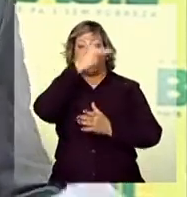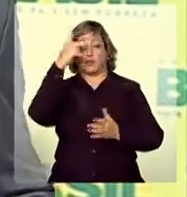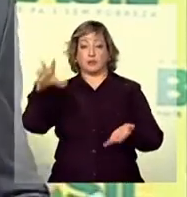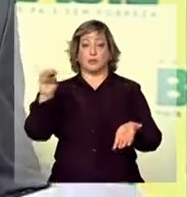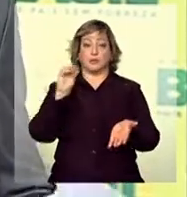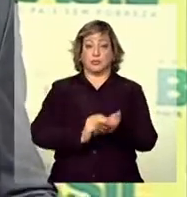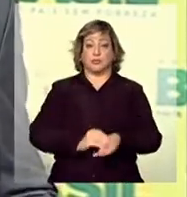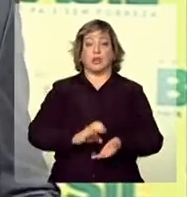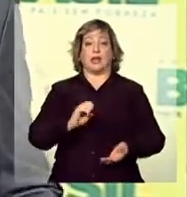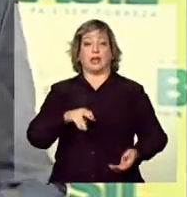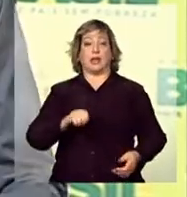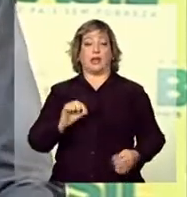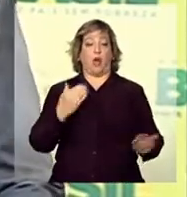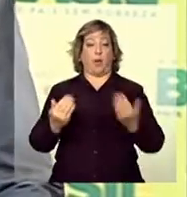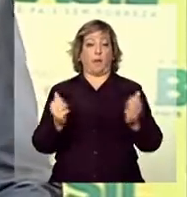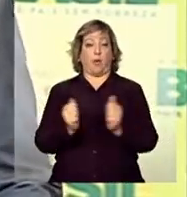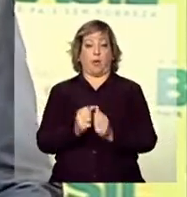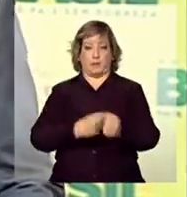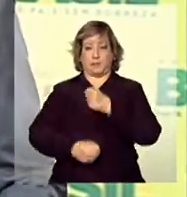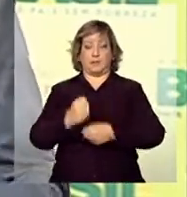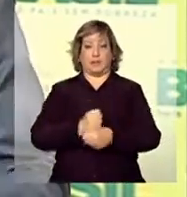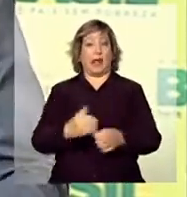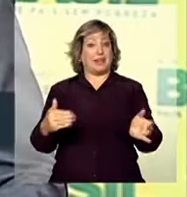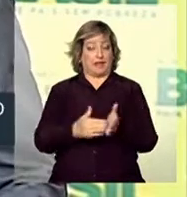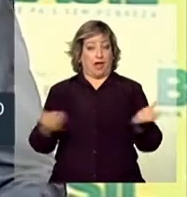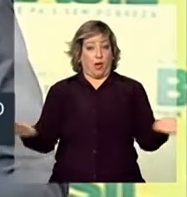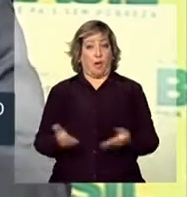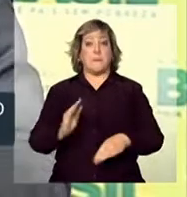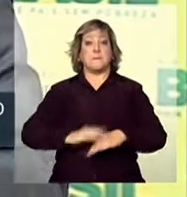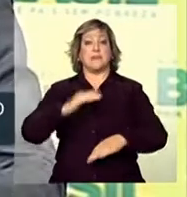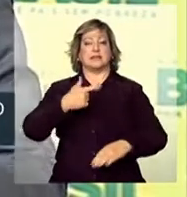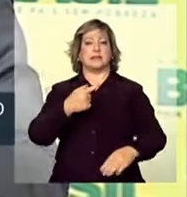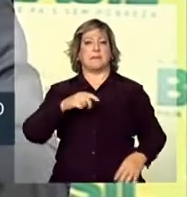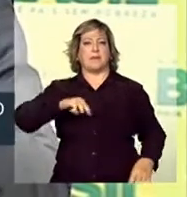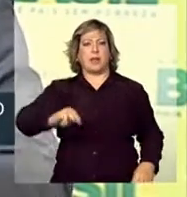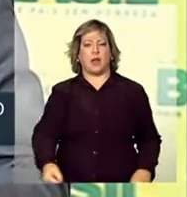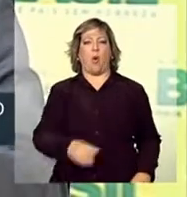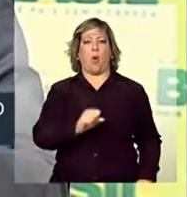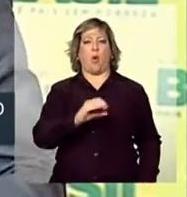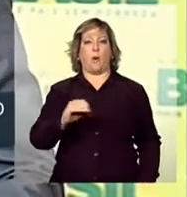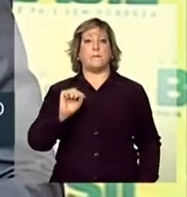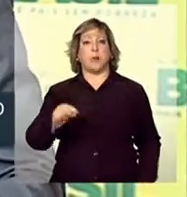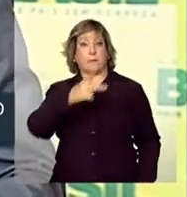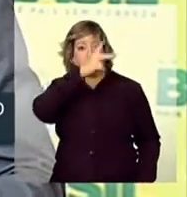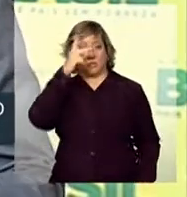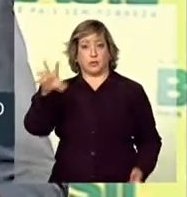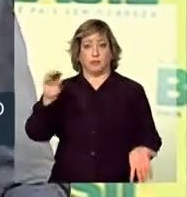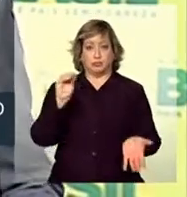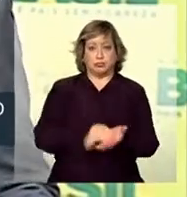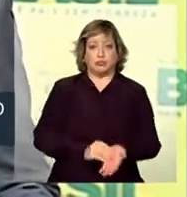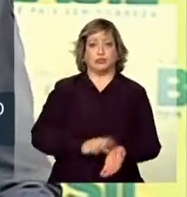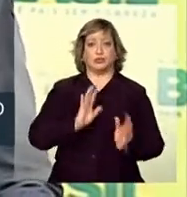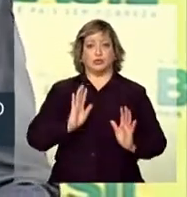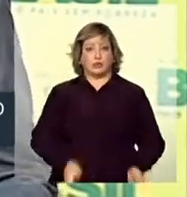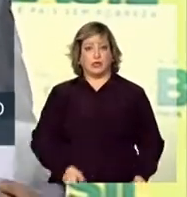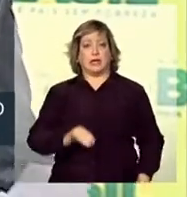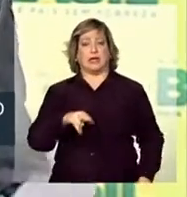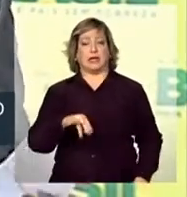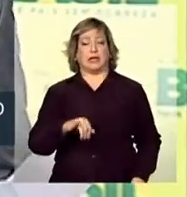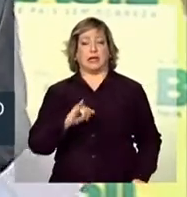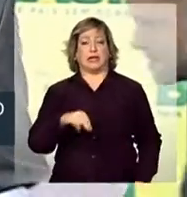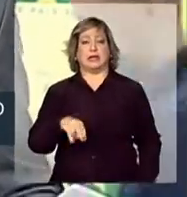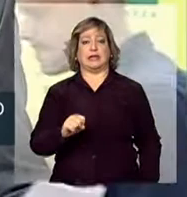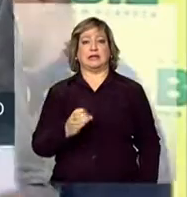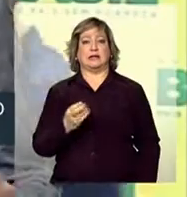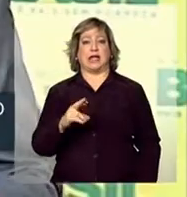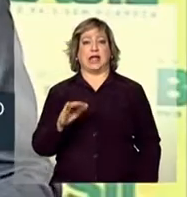no Enem do ano passado. Até agora foram mais de 7 milhões e 800 mil inscritos. O estado que mais tem candidato